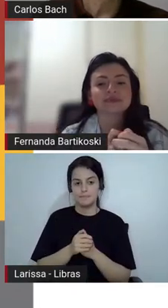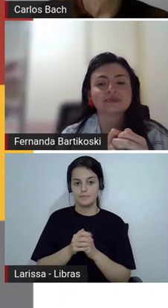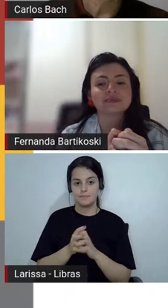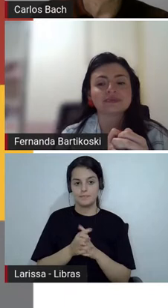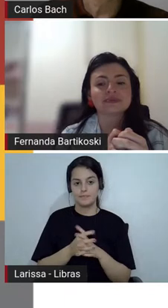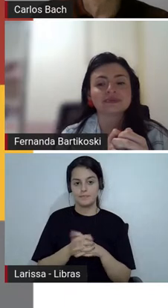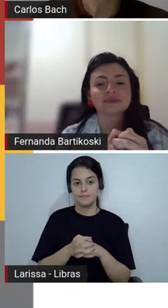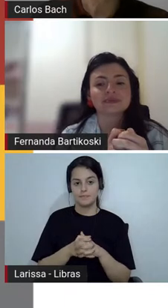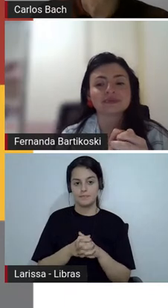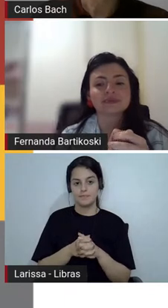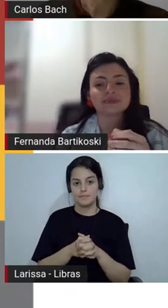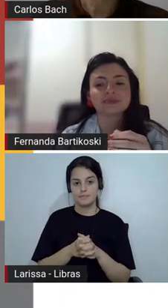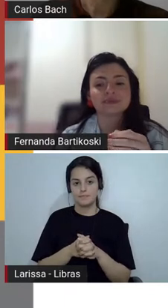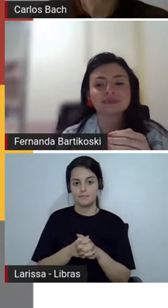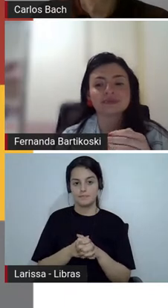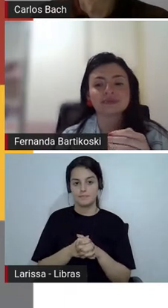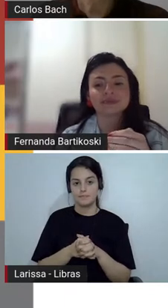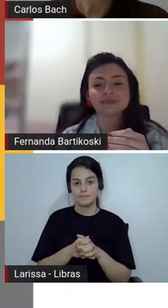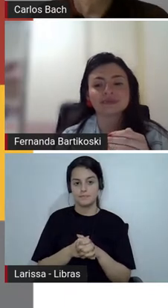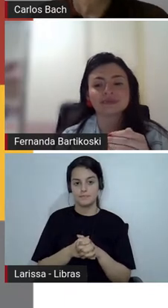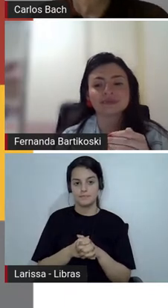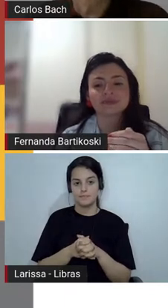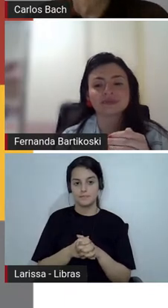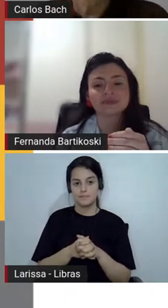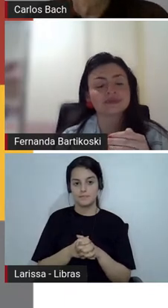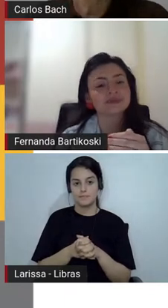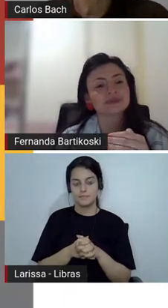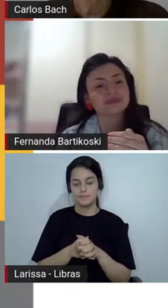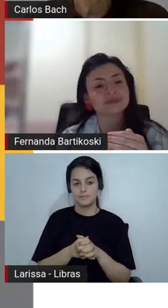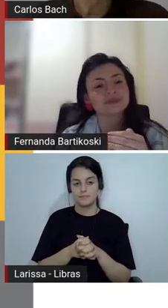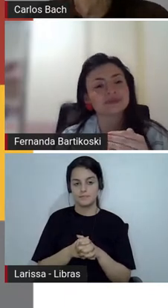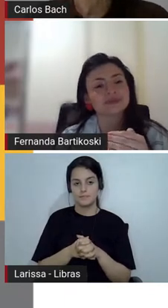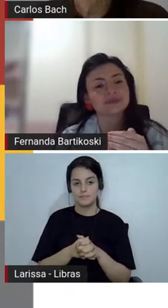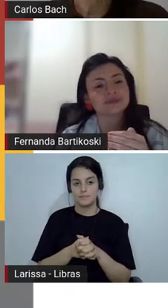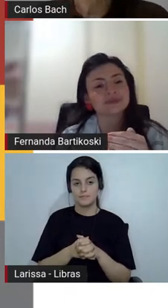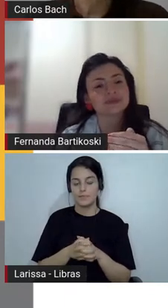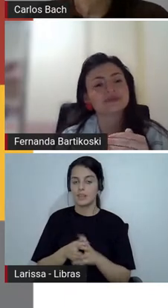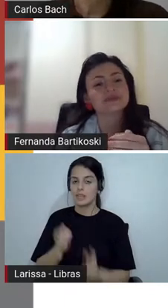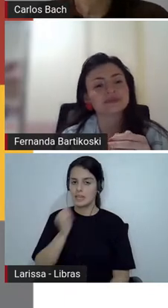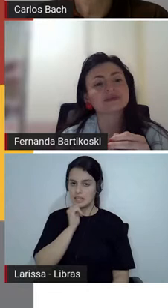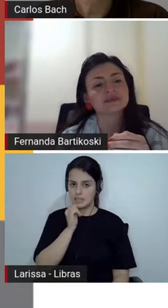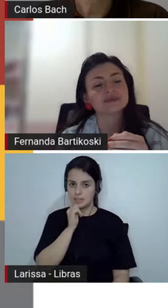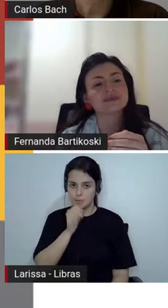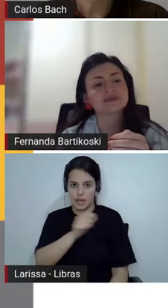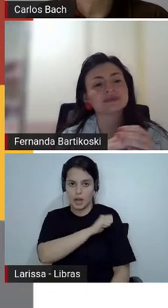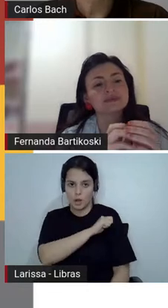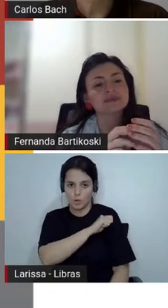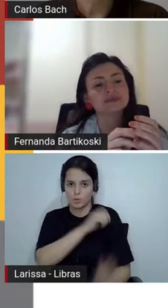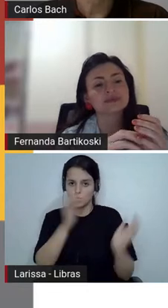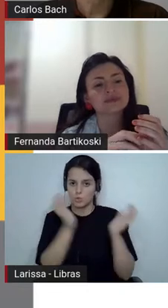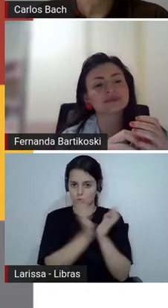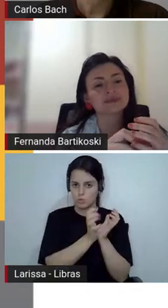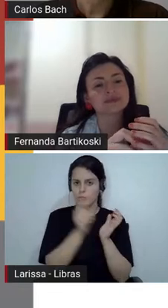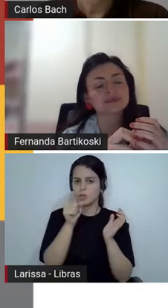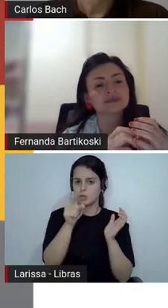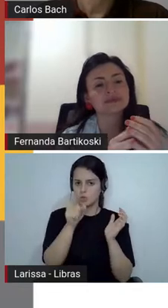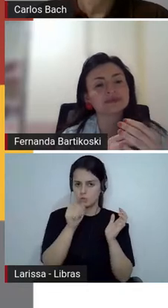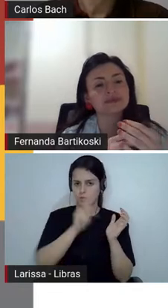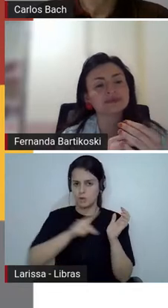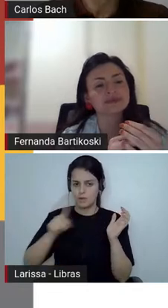observado que até agora a gente não falou para eles isso é uma crônica a gente deixou isso